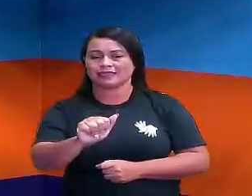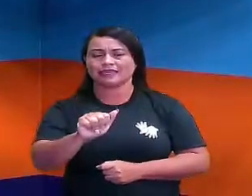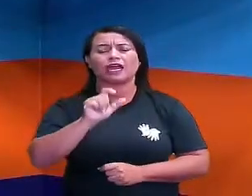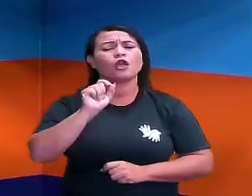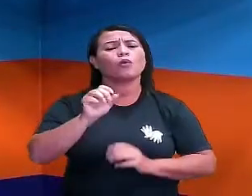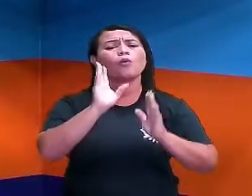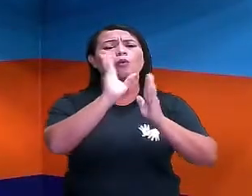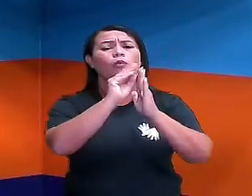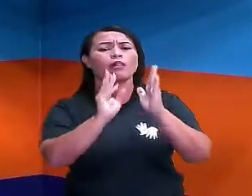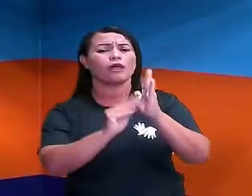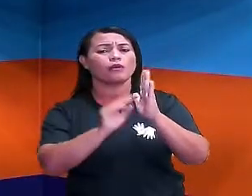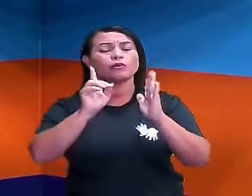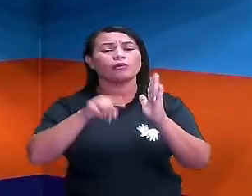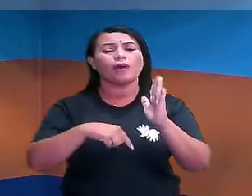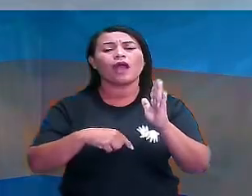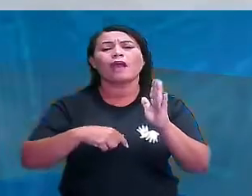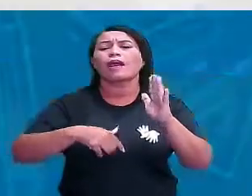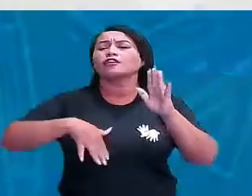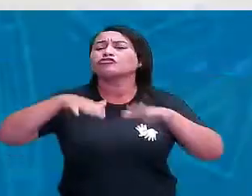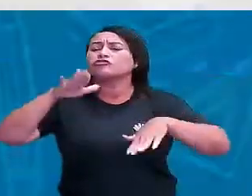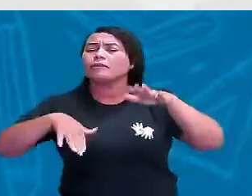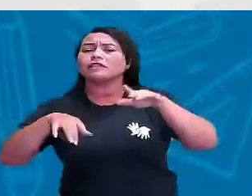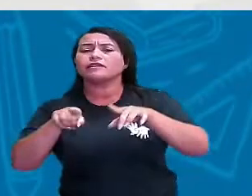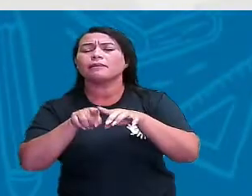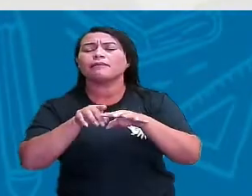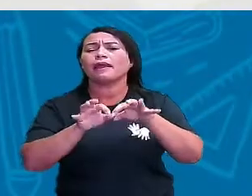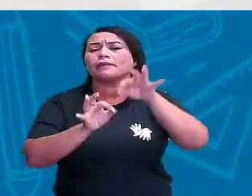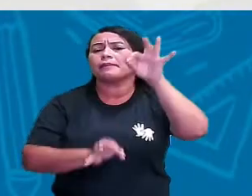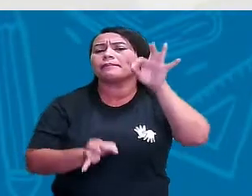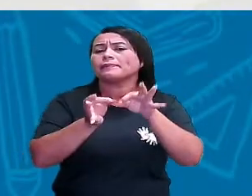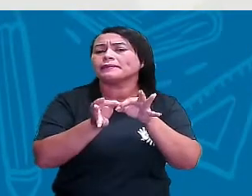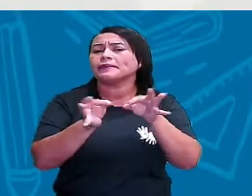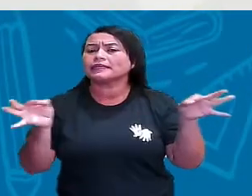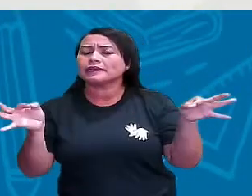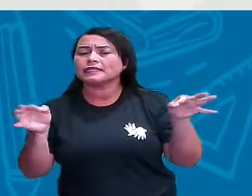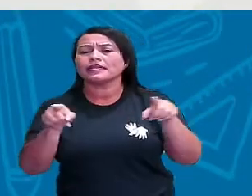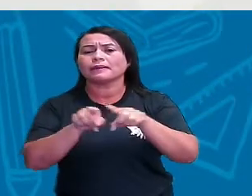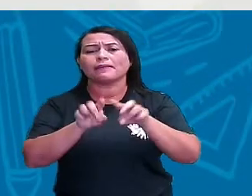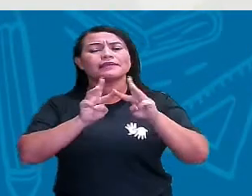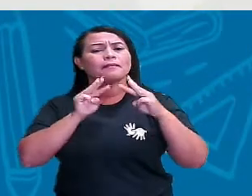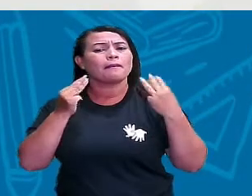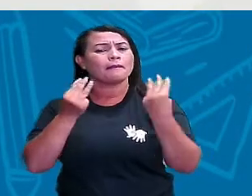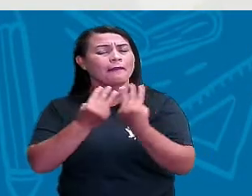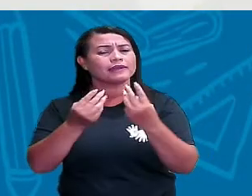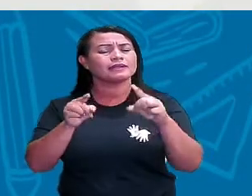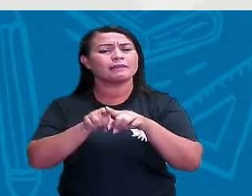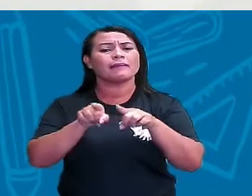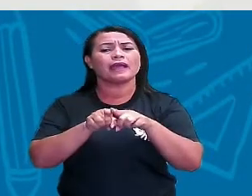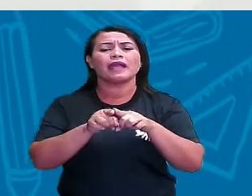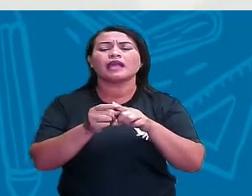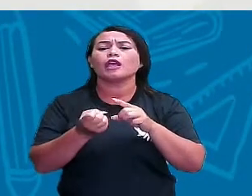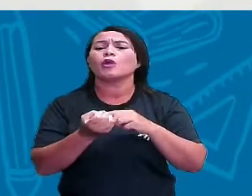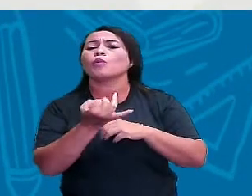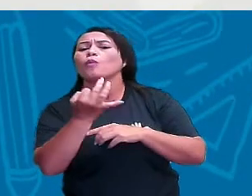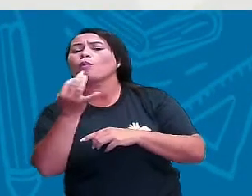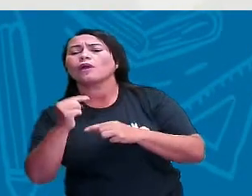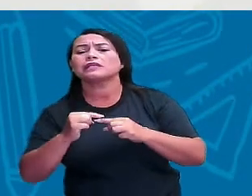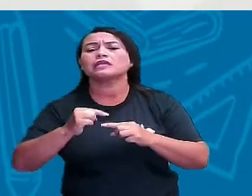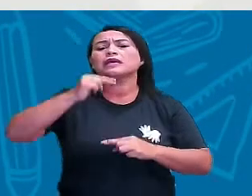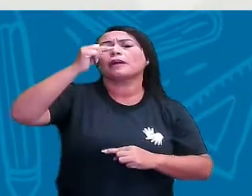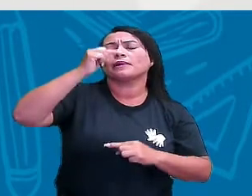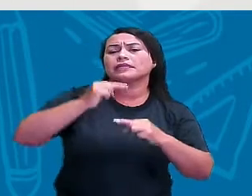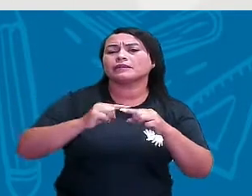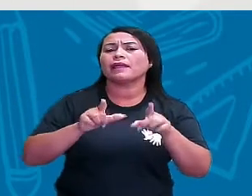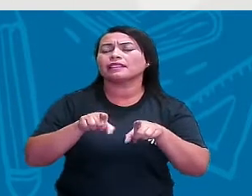de hoje é estimativas e medidas de comprimento de massa e capacidade, usando unidades de